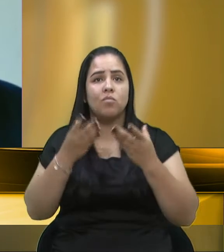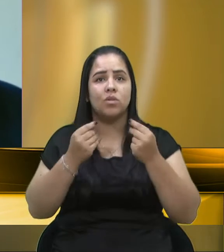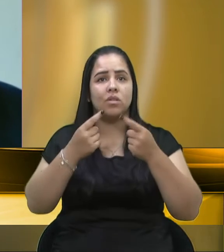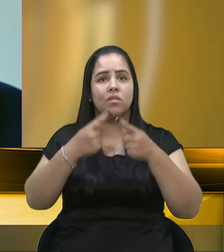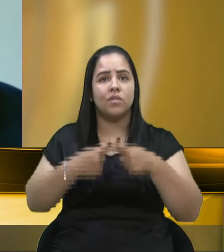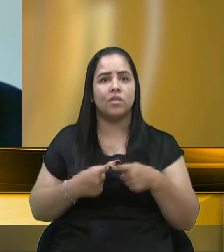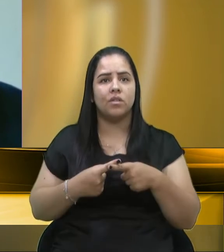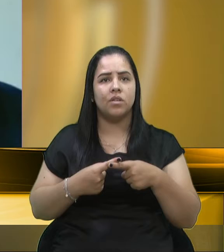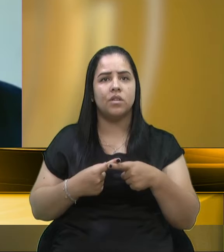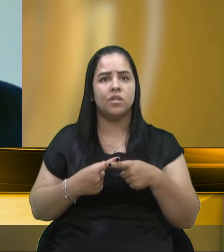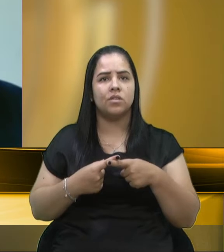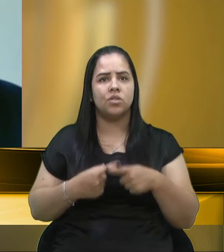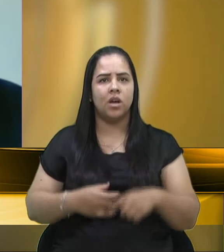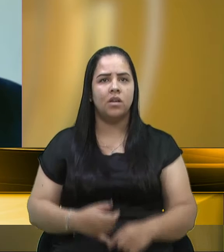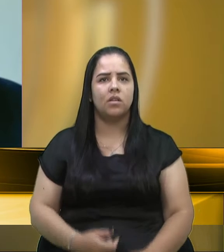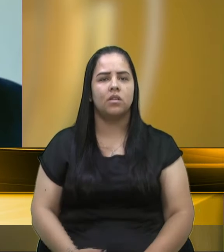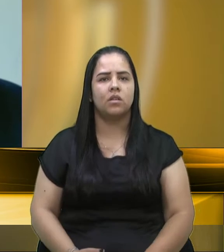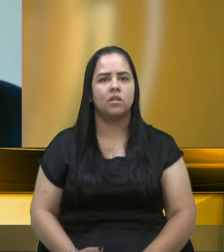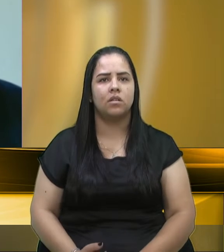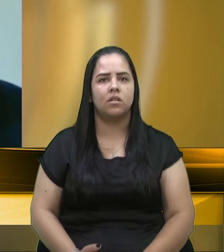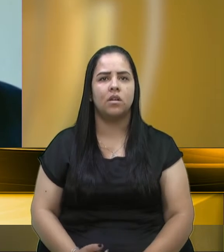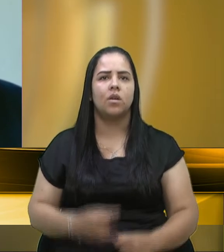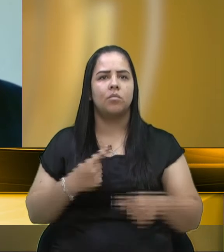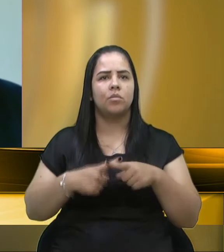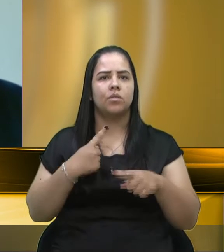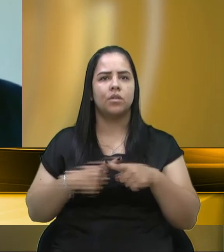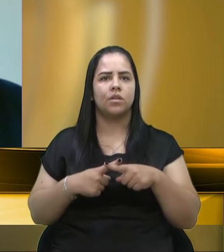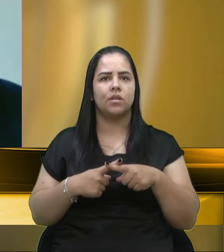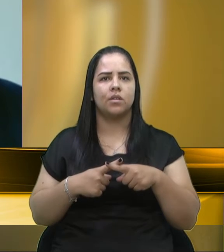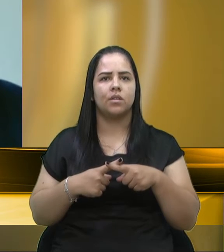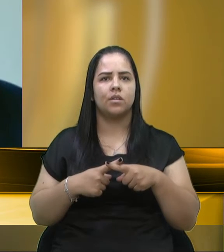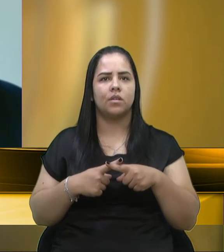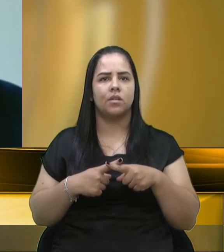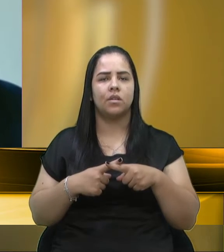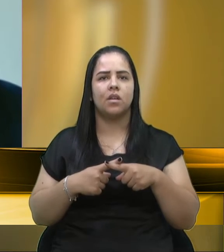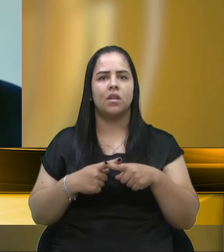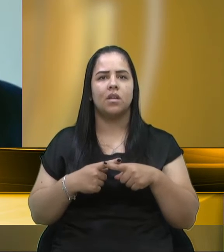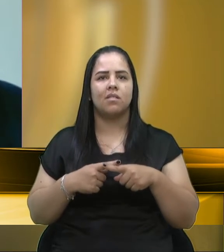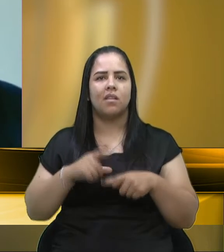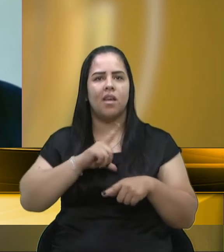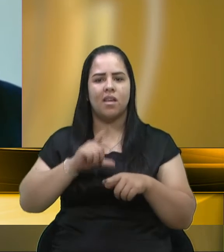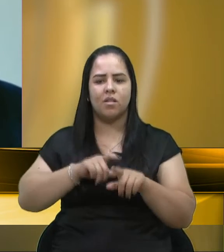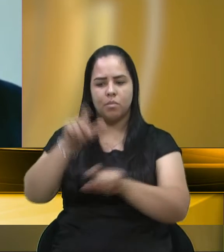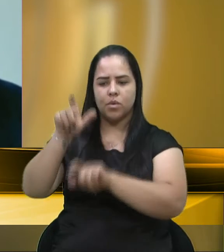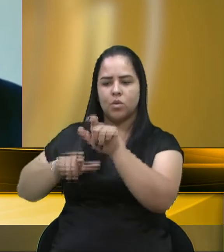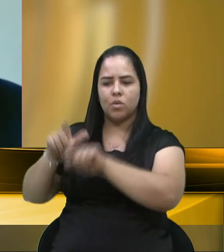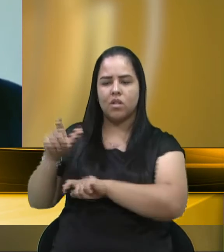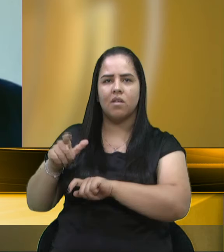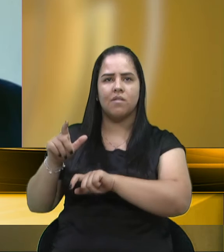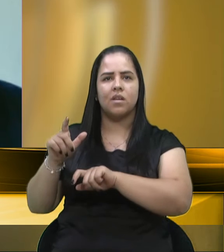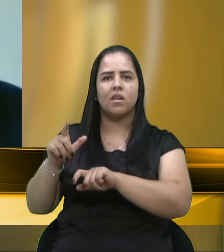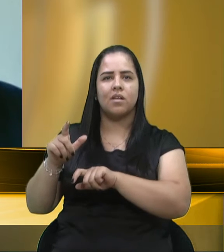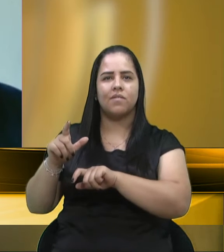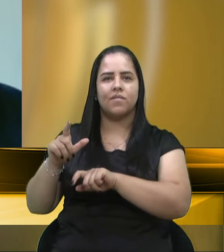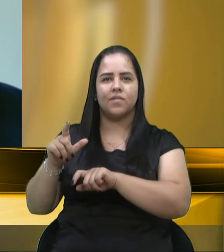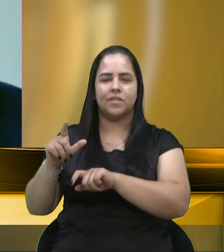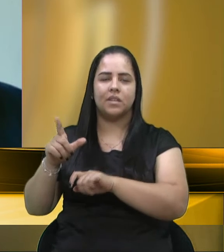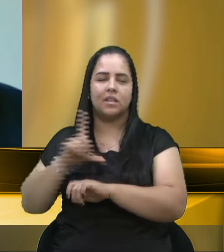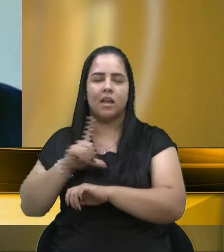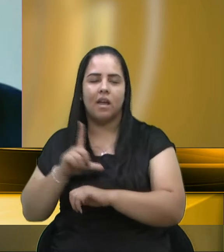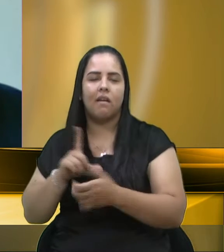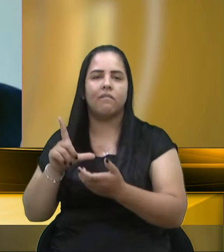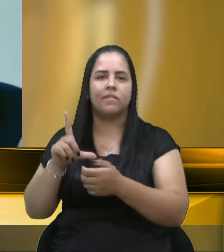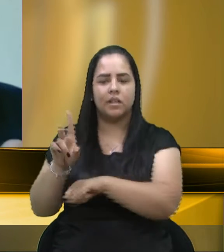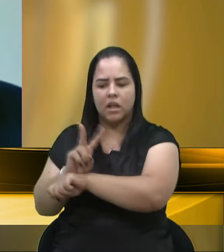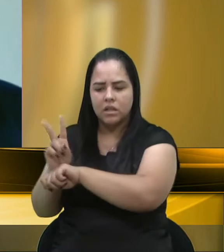durante as minhas declarações. Vamos fazer o contrário, pessoal. Eu fui conversar com o pessoal da fiscalização, eles têm o mesmo entendimento. Vamos